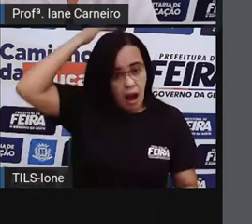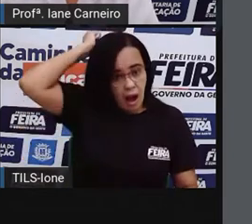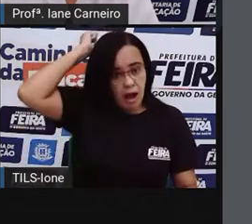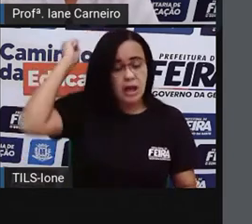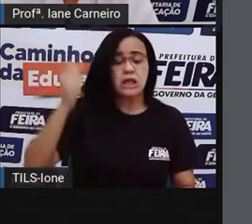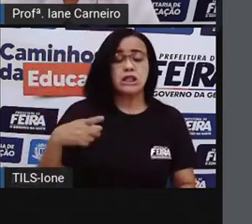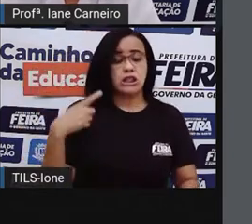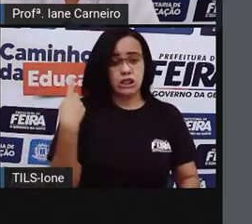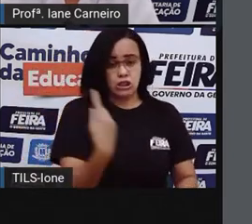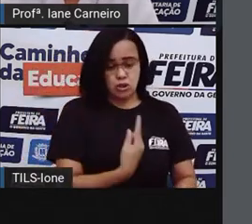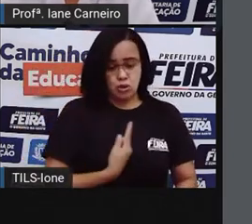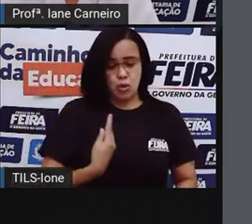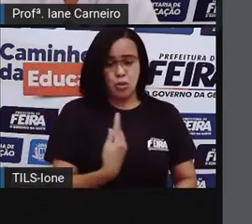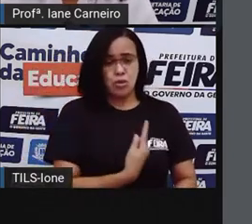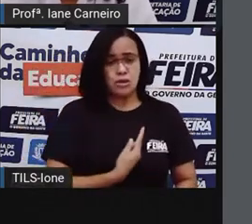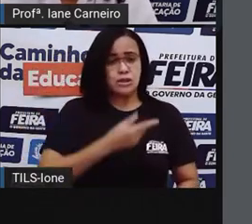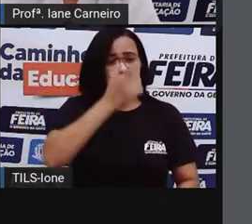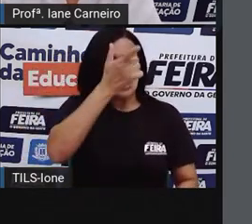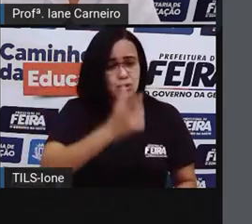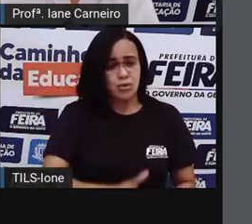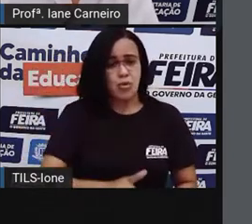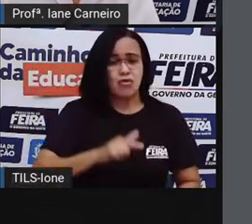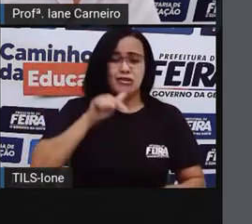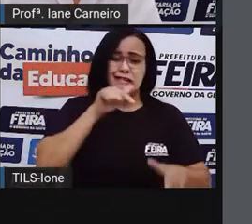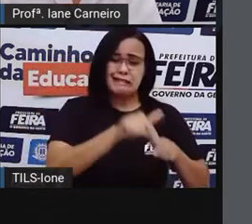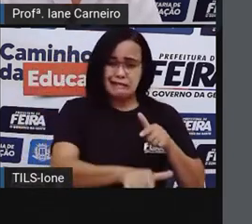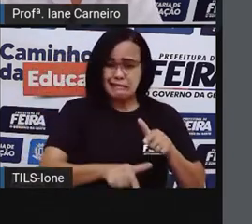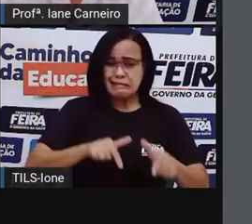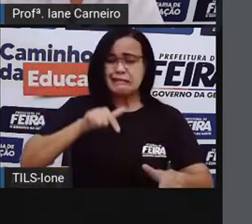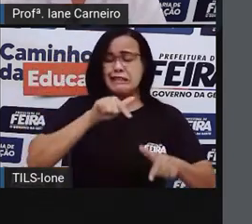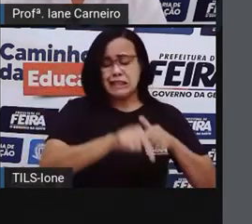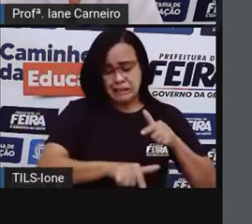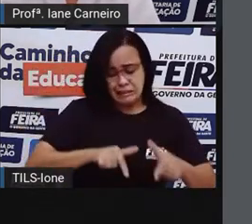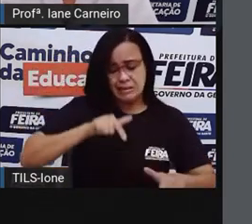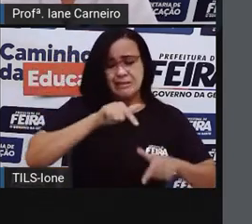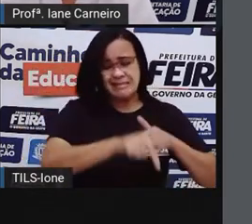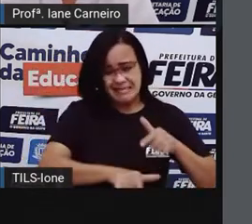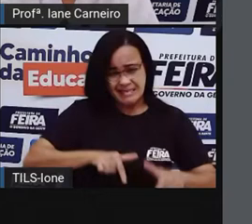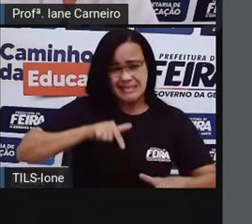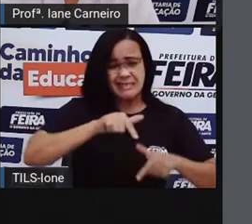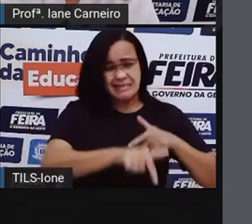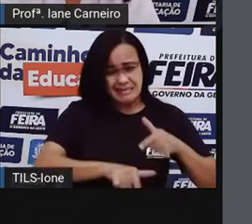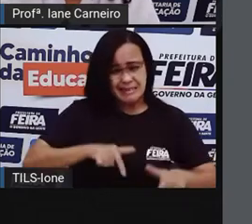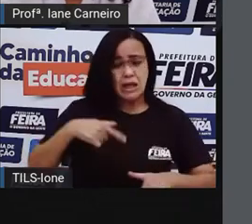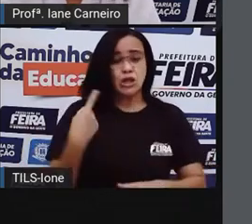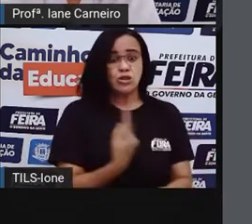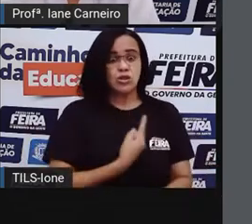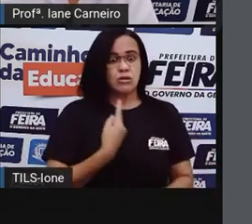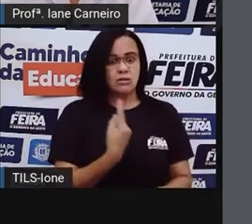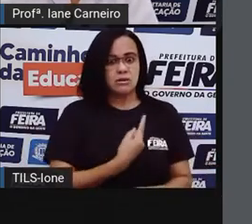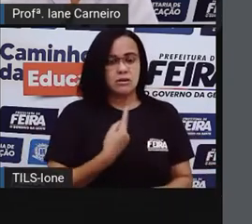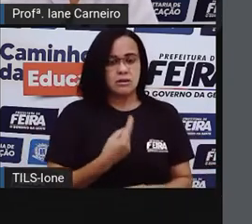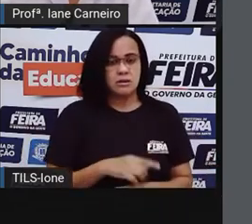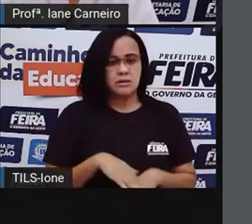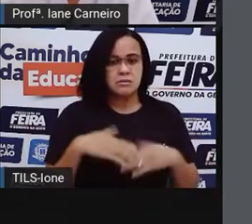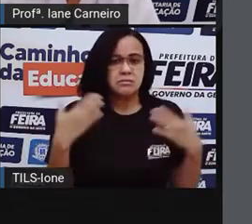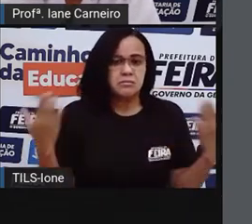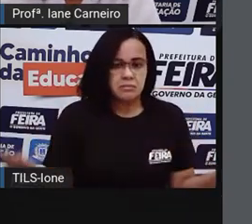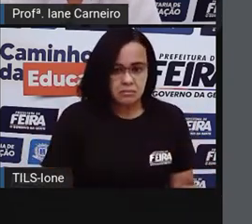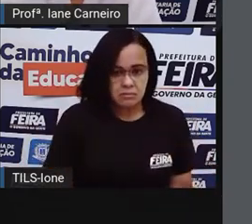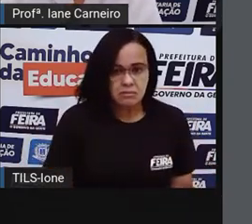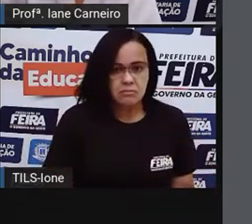levar o milho sozinha ao moinho e moê-lo sem nenhuma ajuda. A pobre trabalhou com